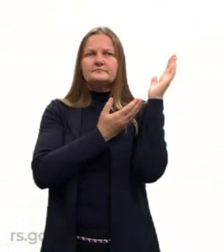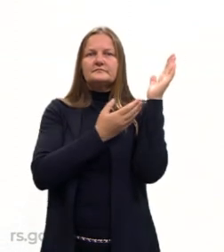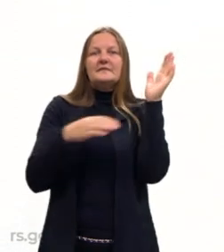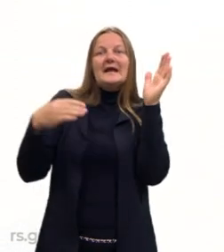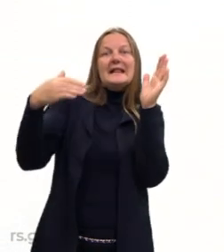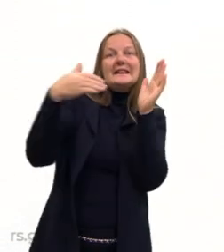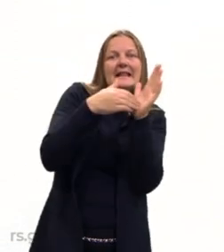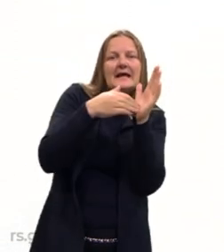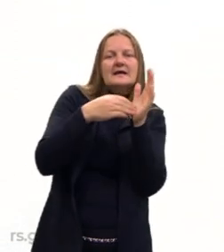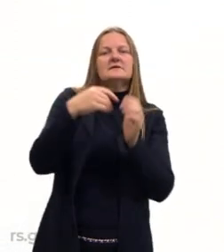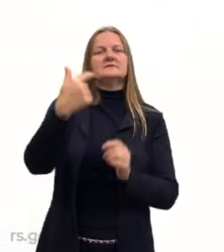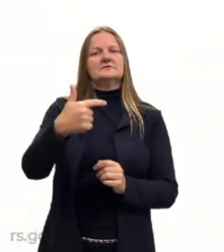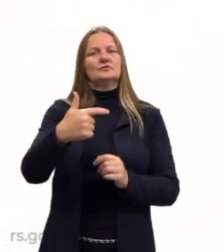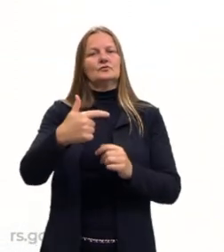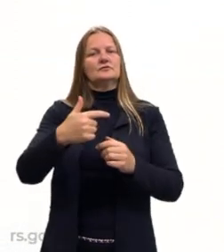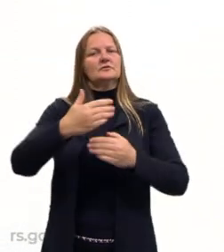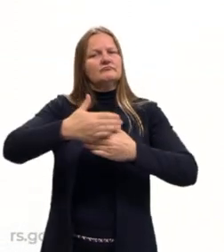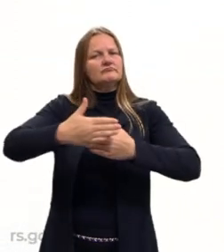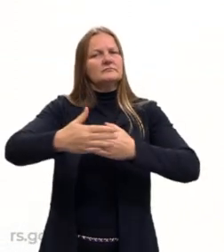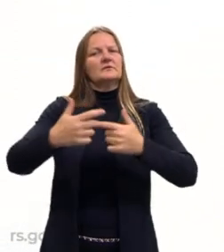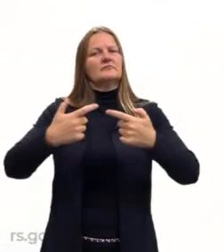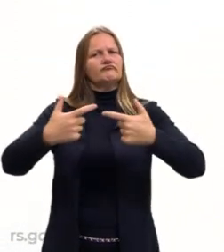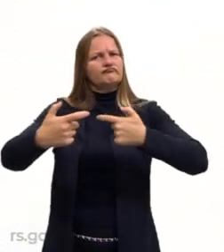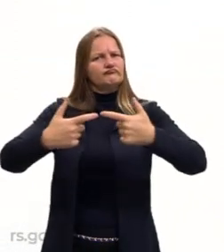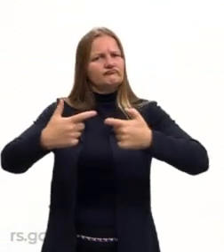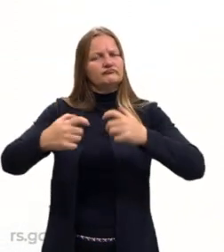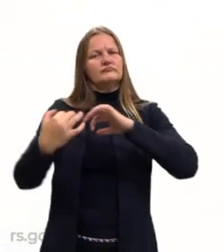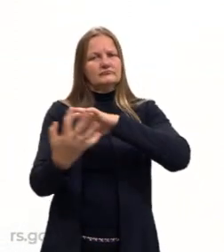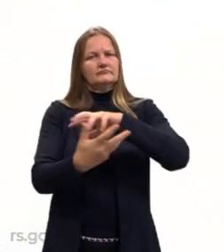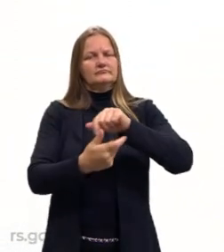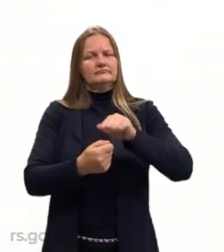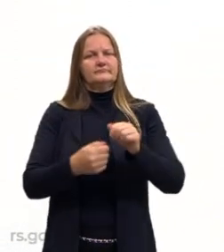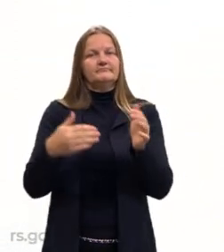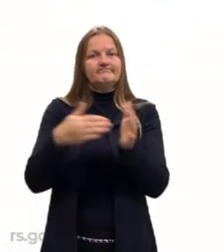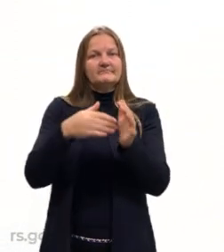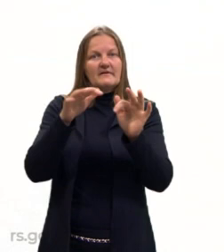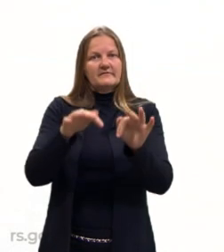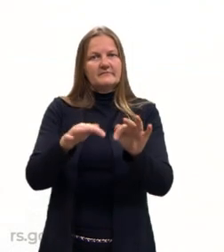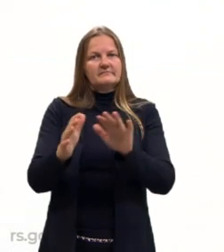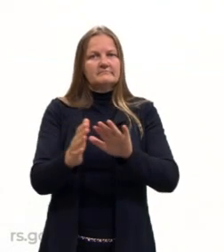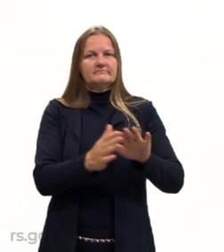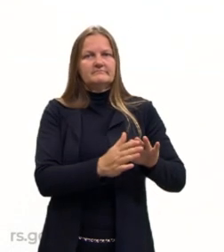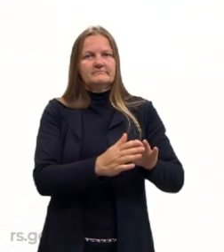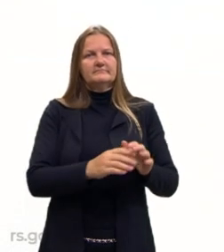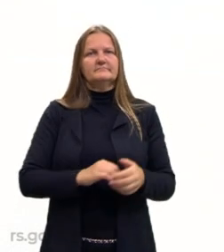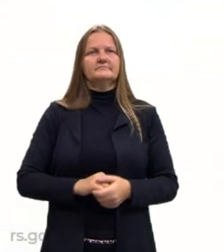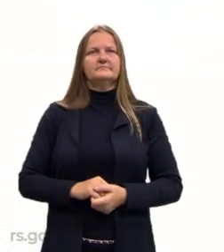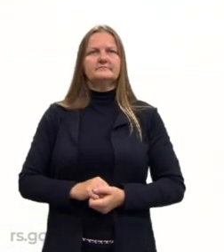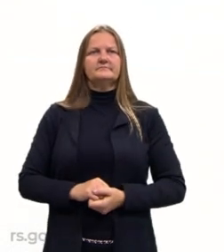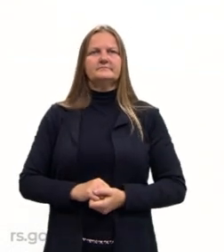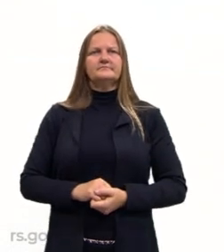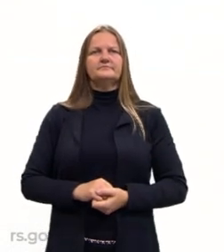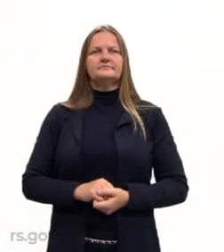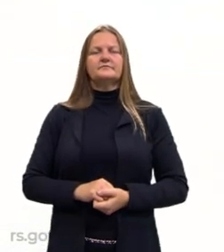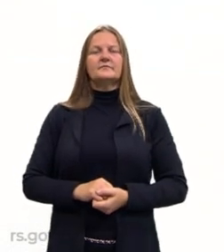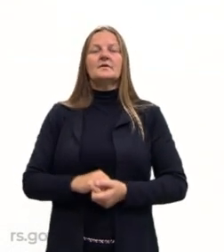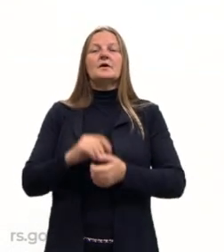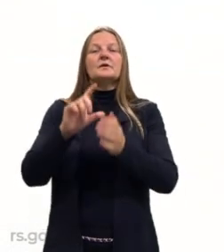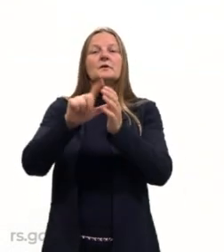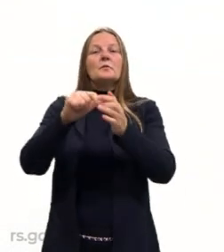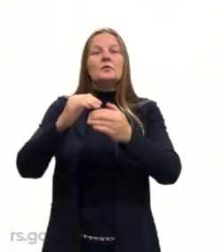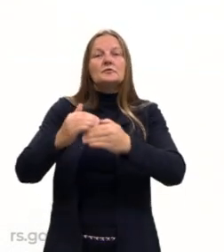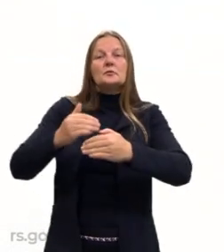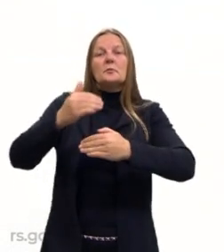Isso também é outra coisa importante, vai até o fim da segunda guerra mundial, tá? Vamos passar aqui, então, mais um. E aí, nós entramos,